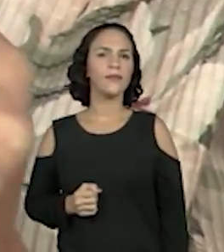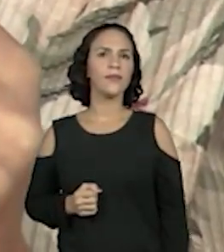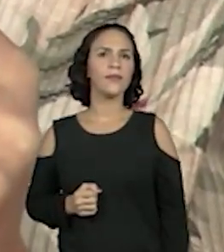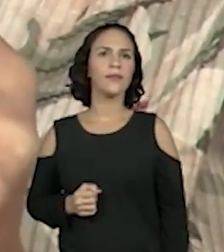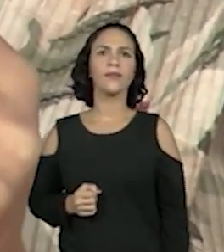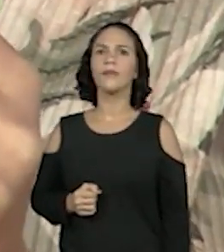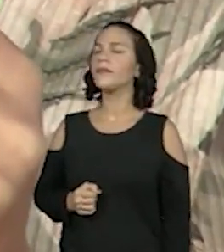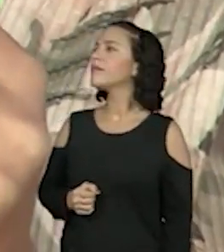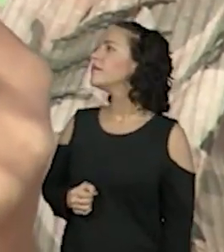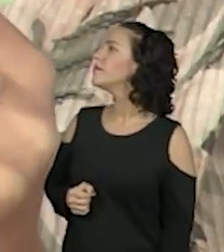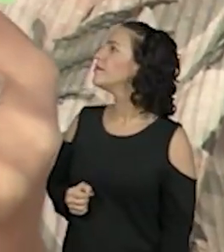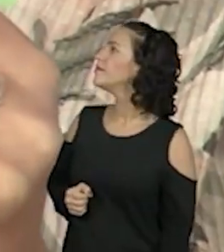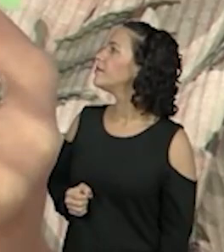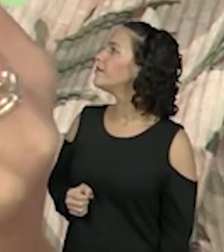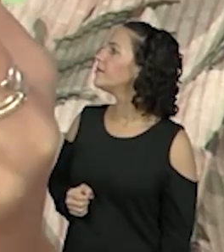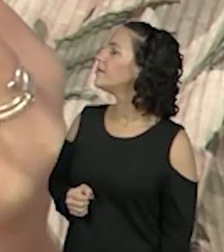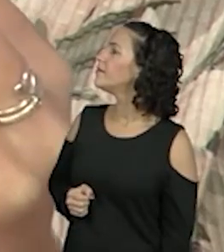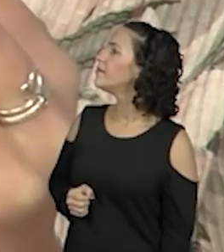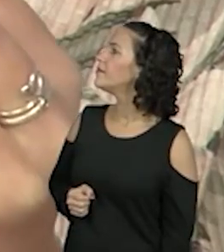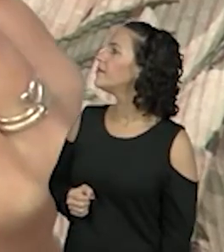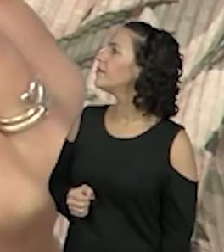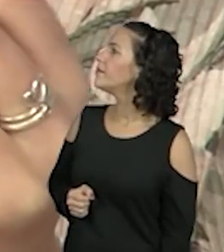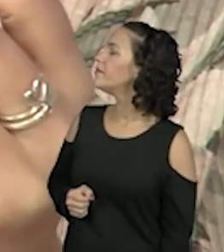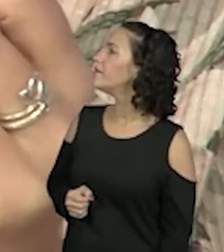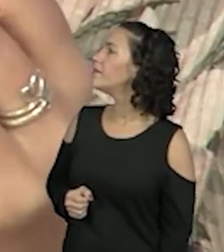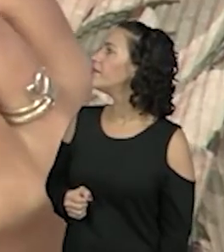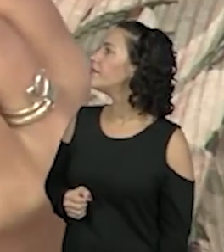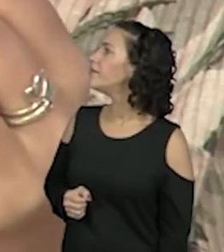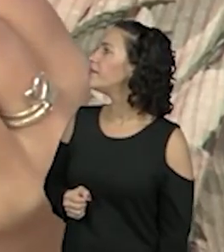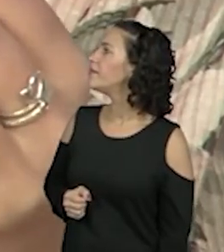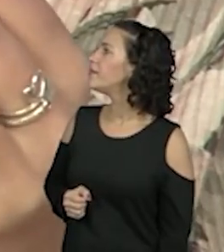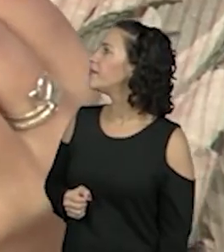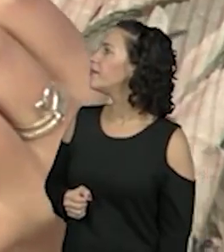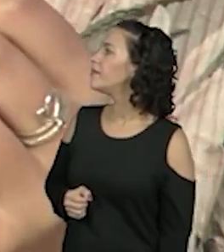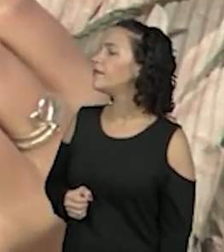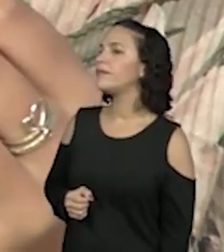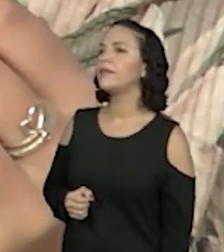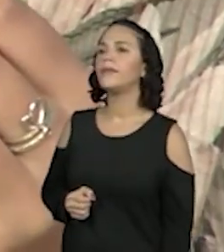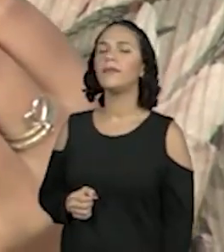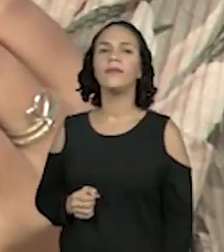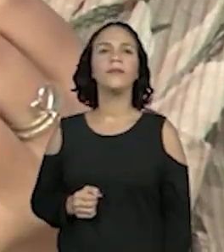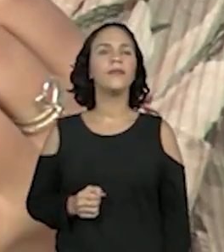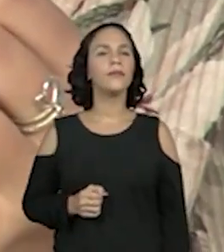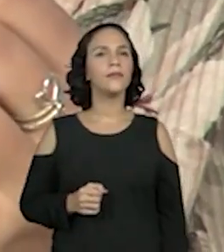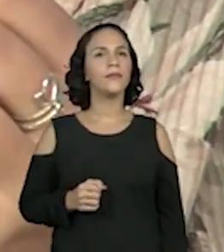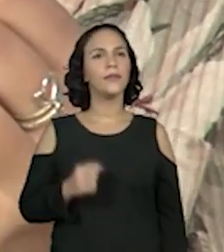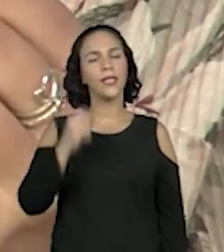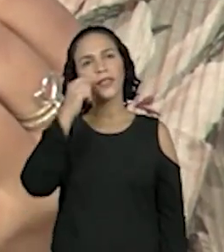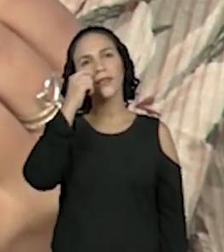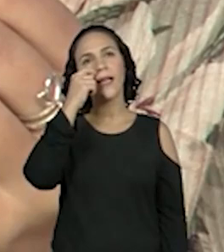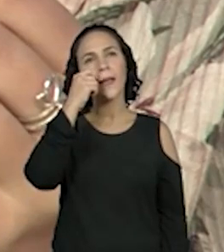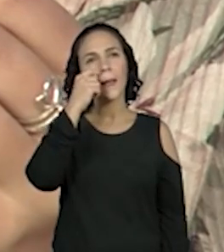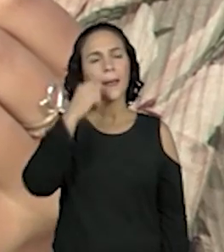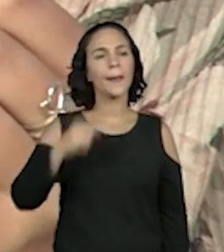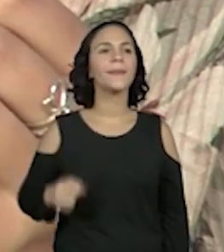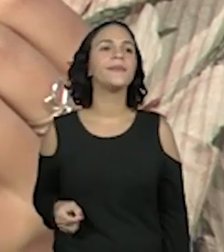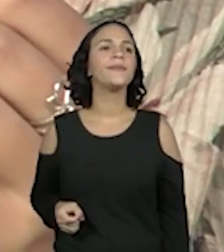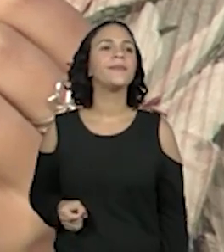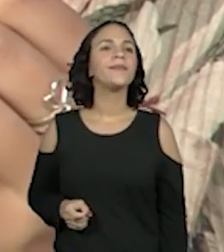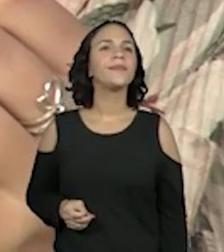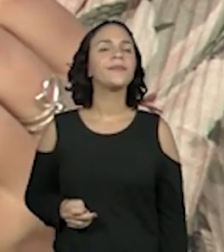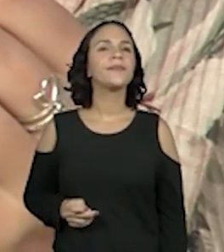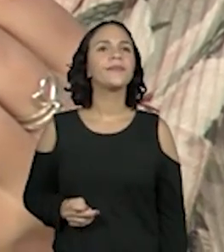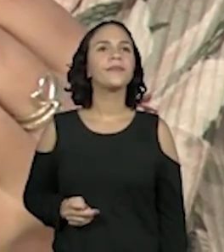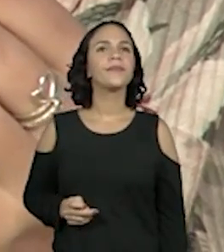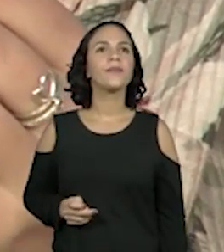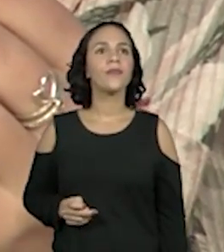Já formou o número a ProFran ali para a gente. Seiscentos e cinquenta e um. A centena